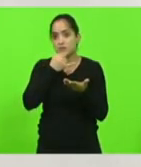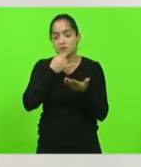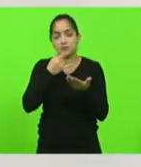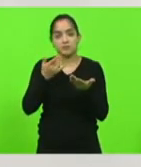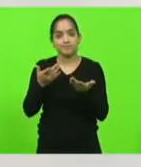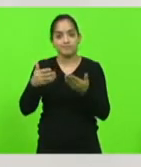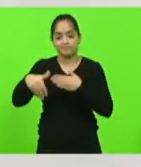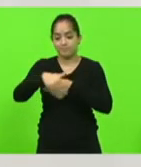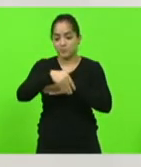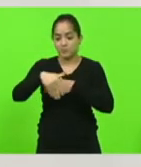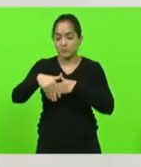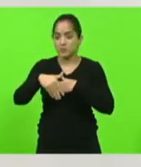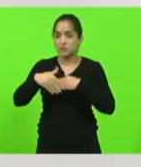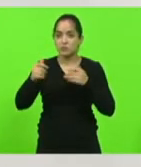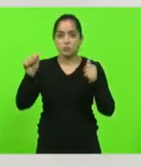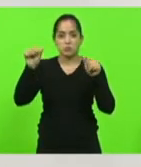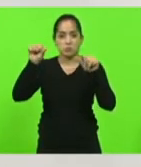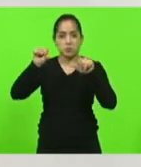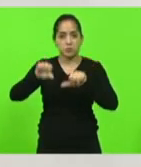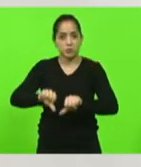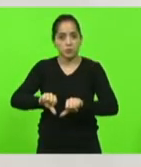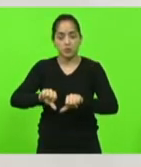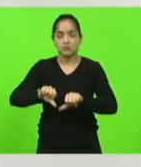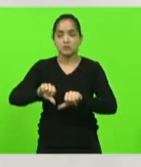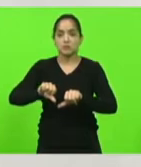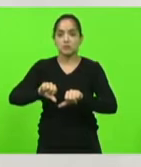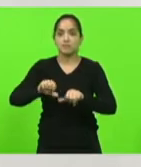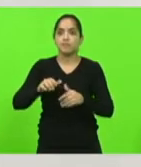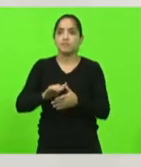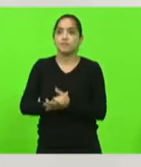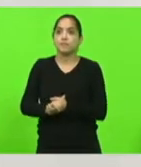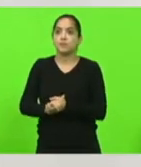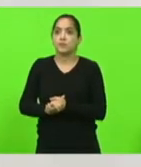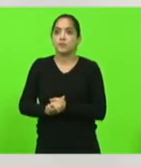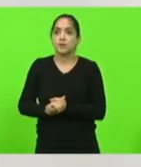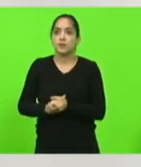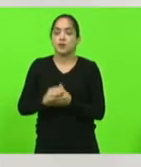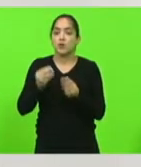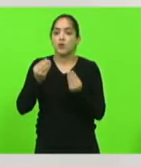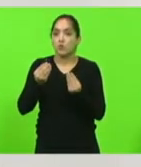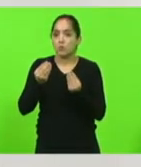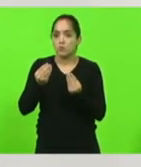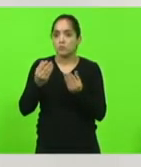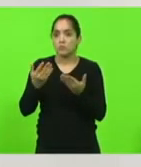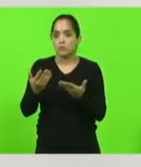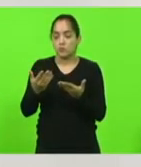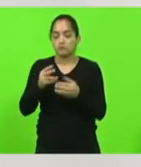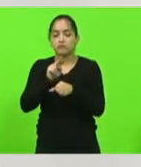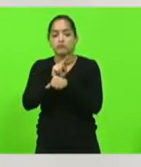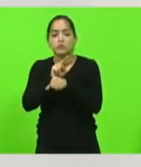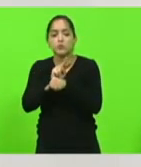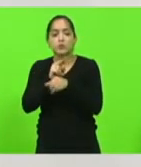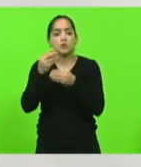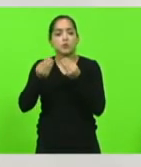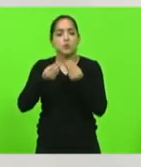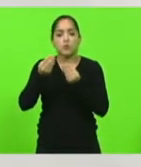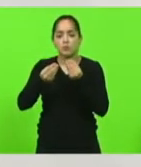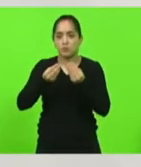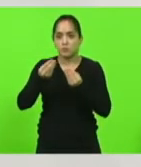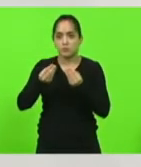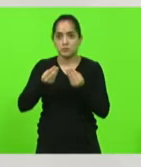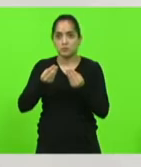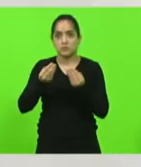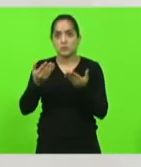a situação não é nada boa como que nós estamos cuidando das nossas SCs